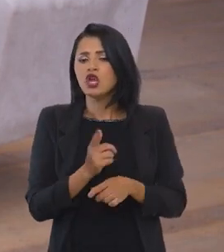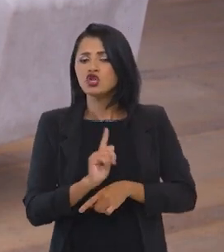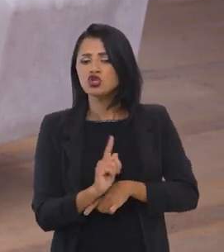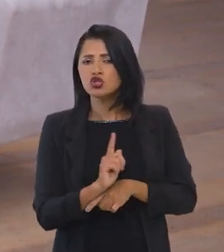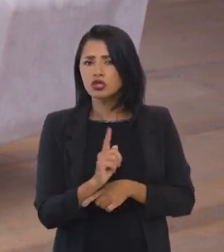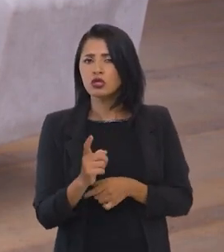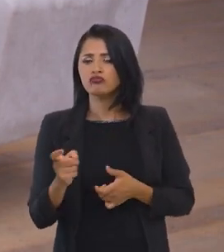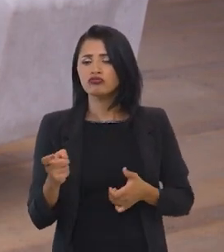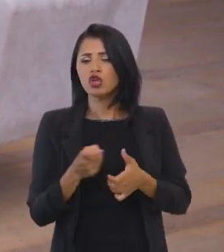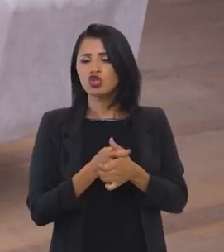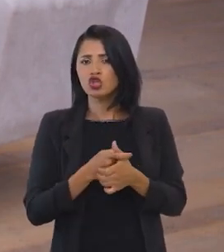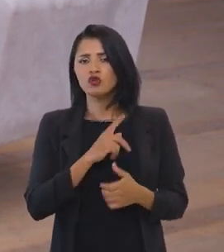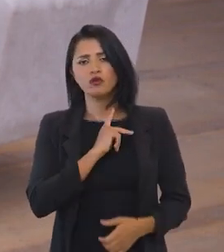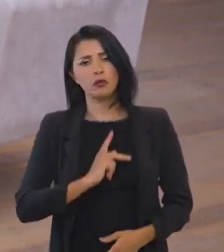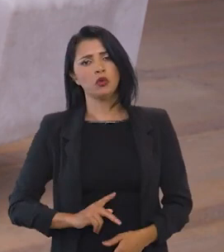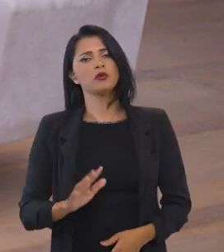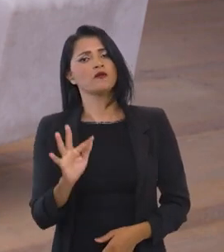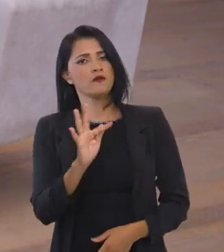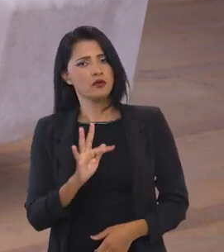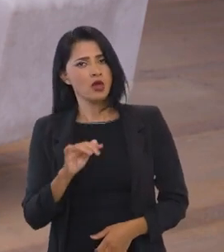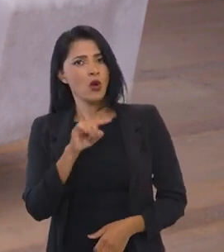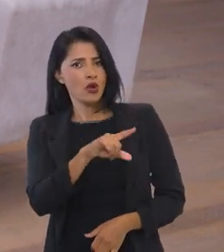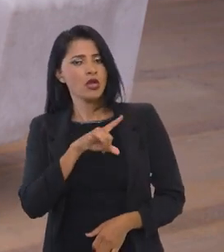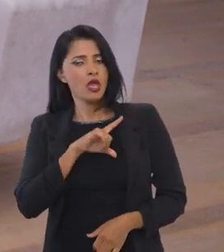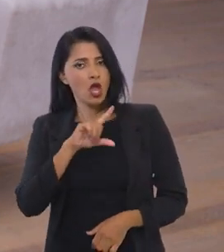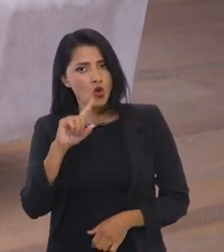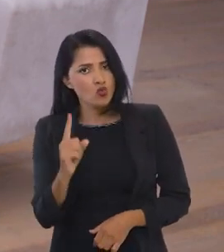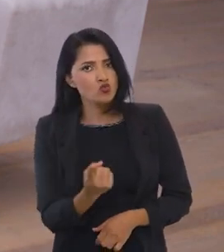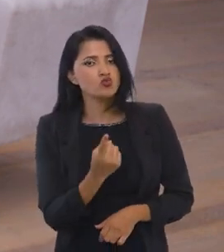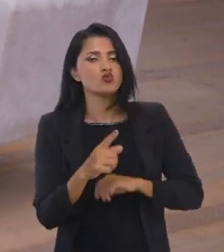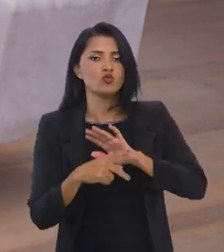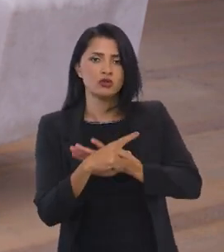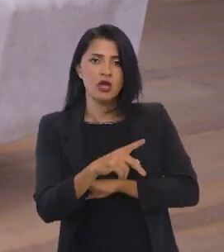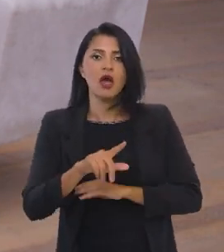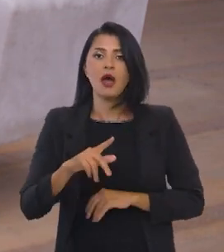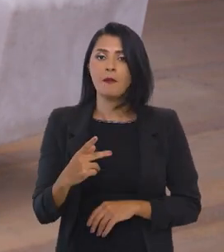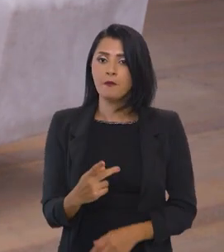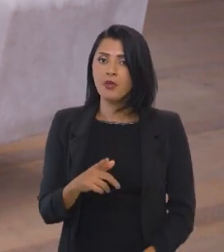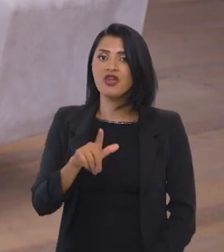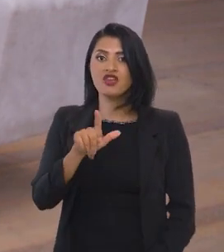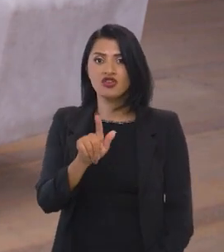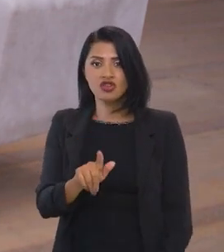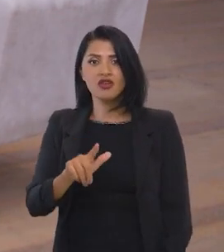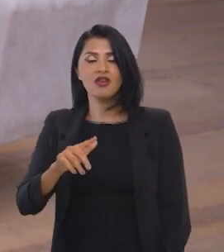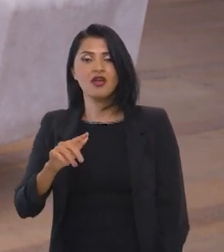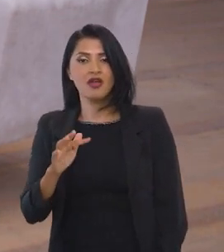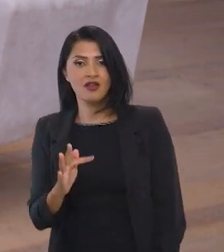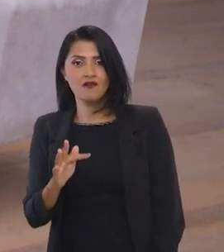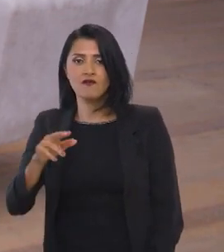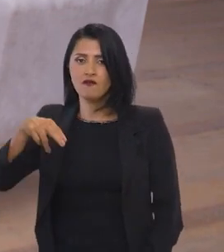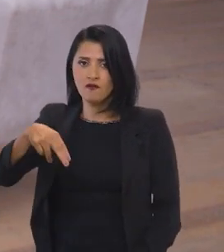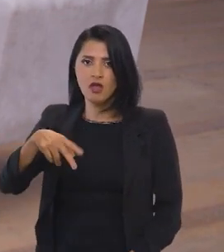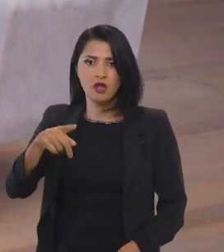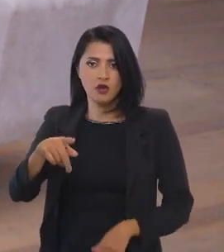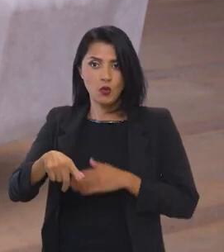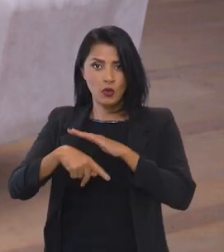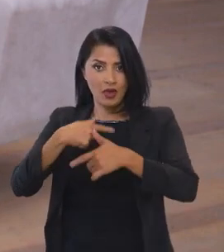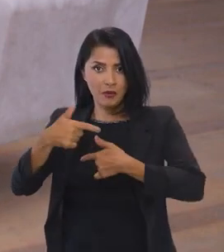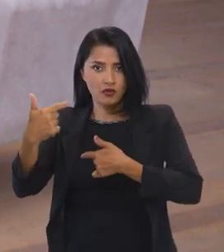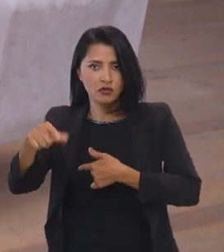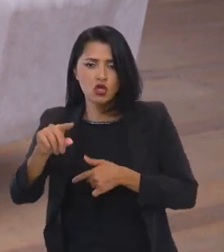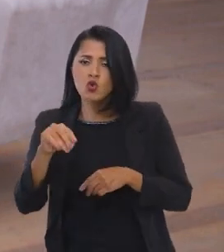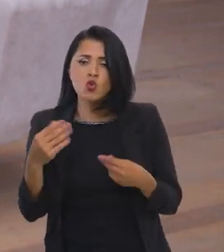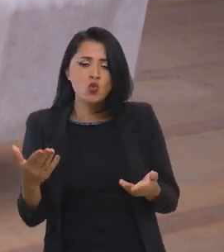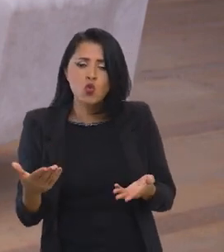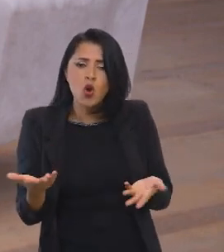aspecto da gestão da dívida pública federal, que é um dos atributos da PGFN. Qual é o volume hoje?